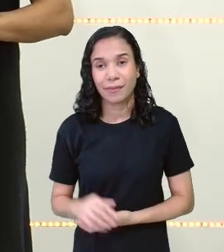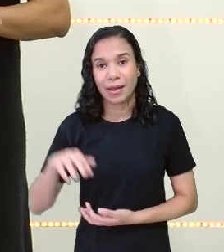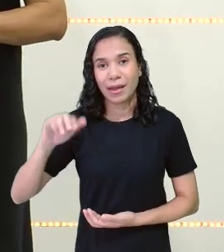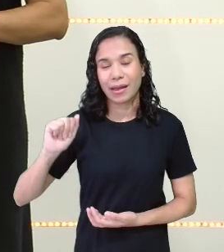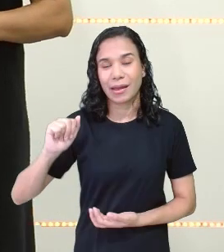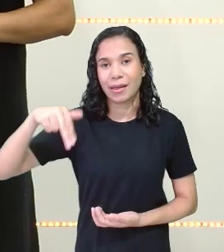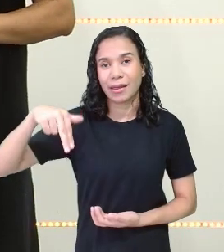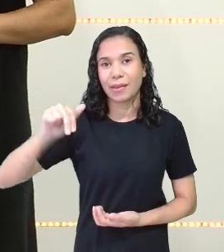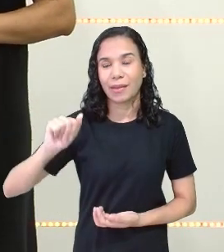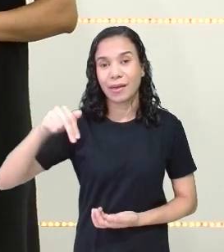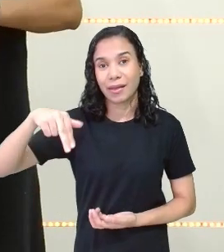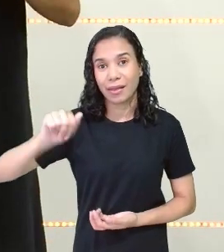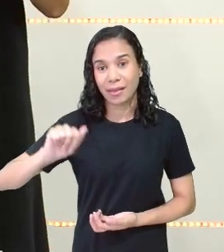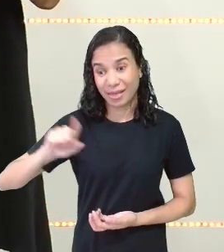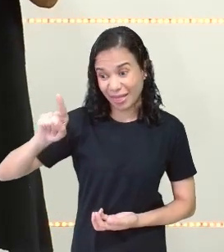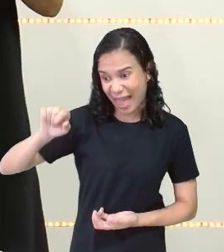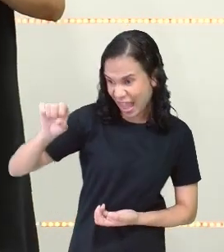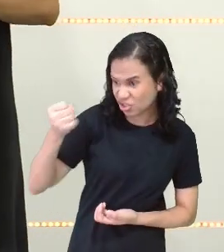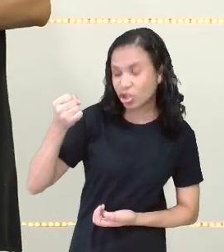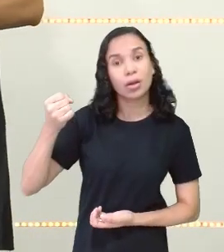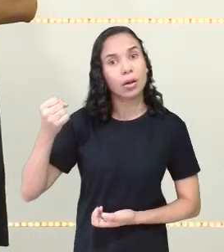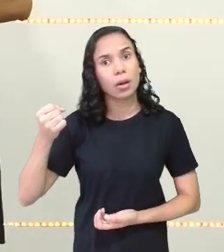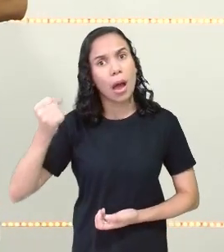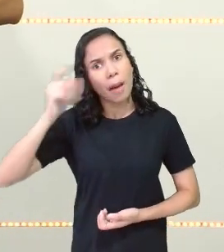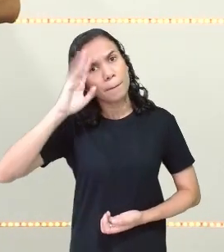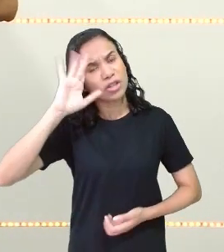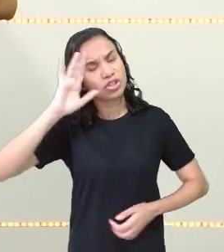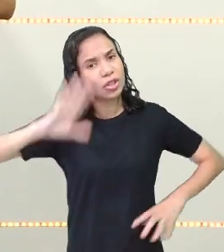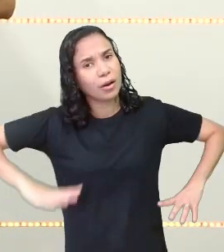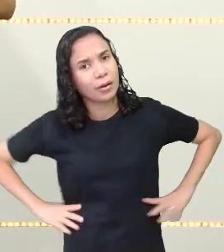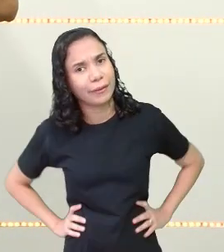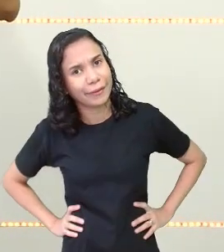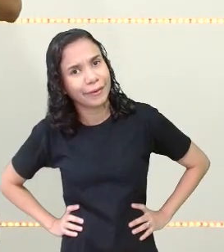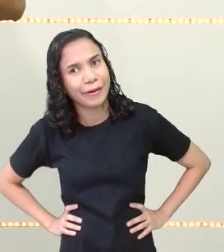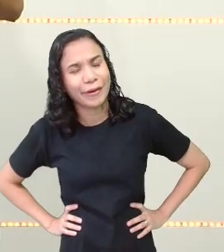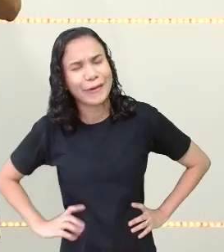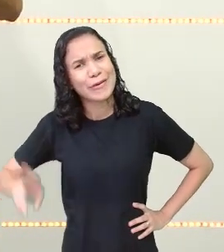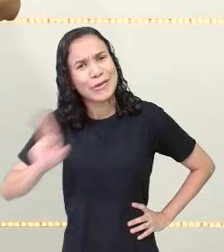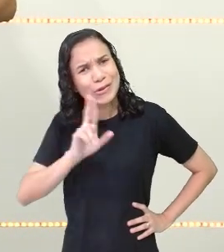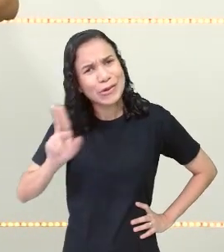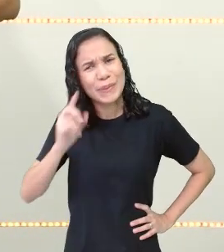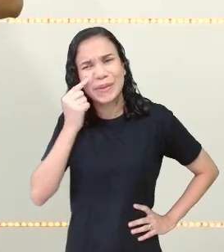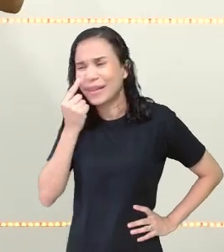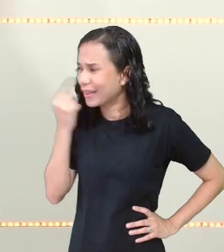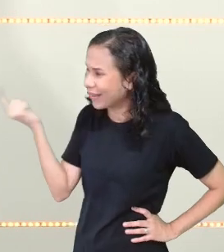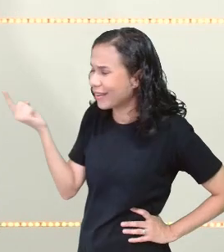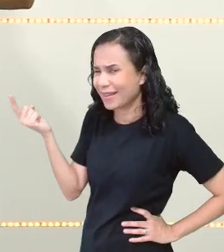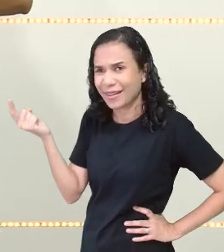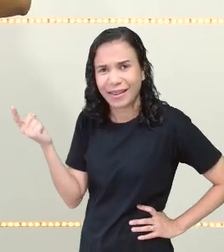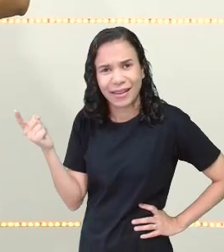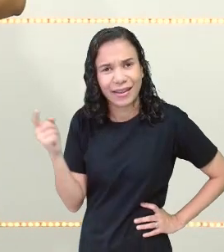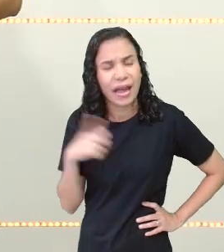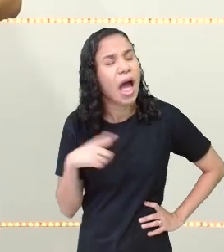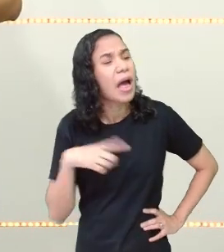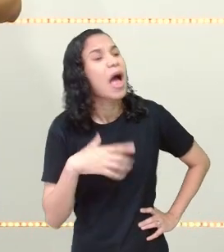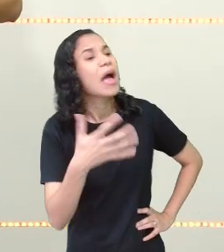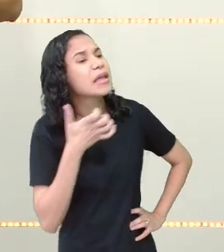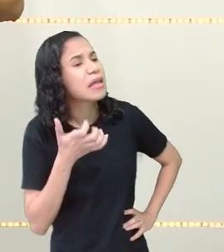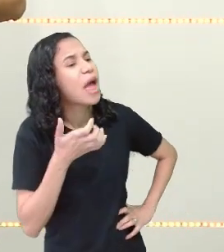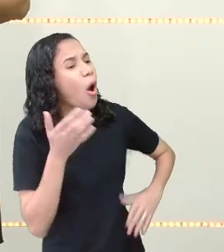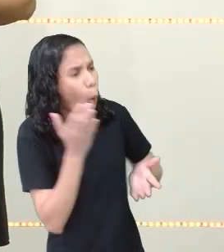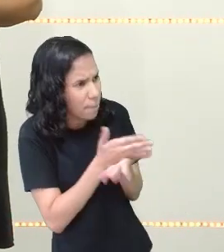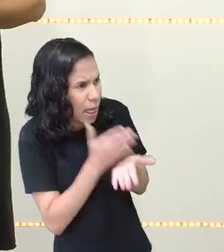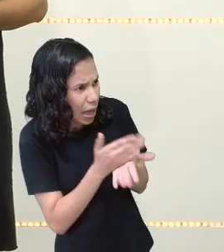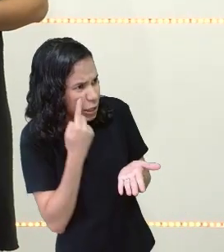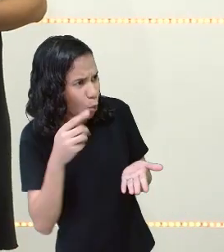Ananás. Imagina. Tu já imaginasse, Miguel, esse nome, ananás. Alguém te oferecer, ah, Miguel, você quer um